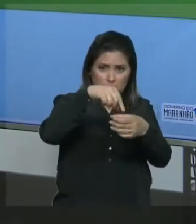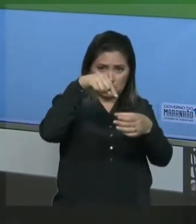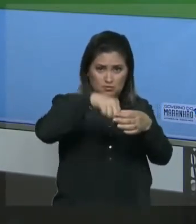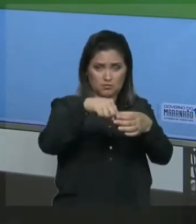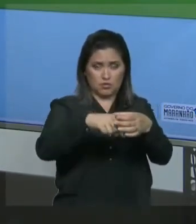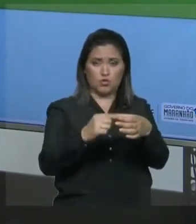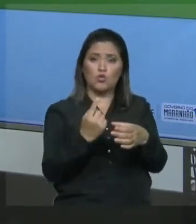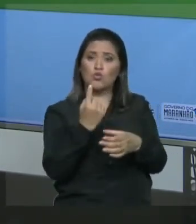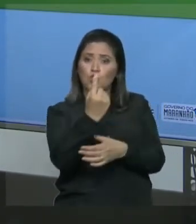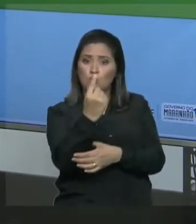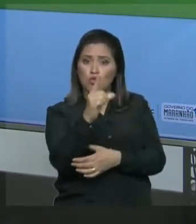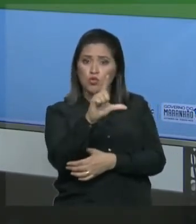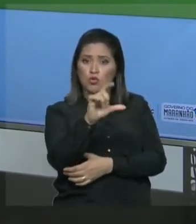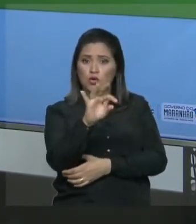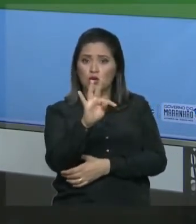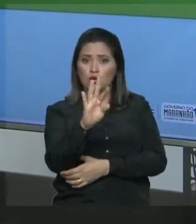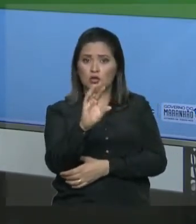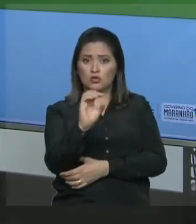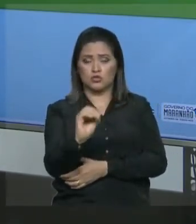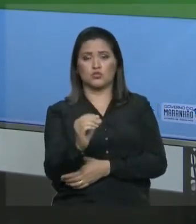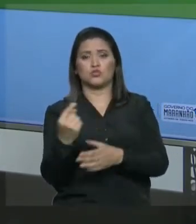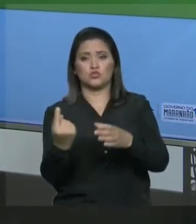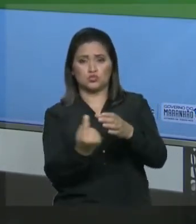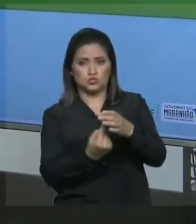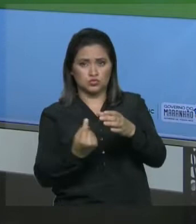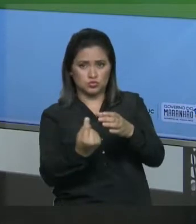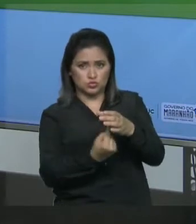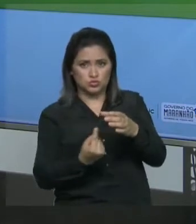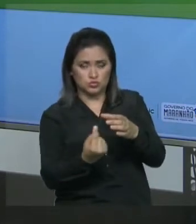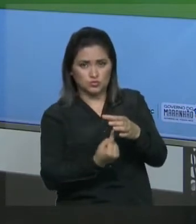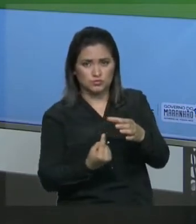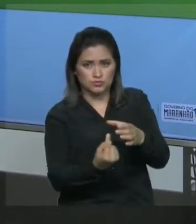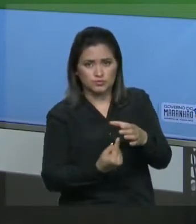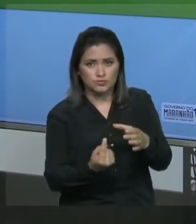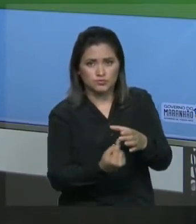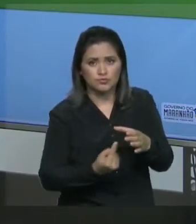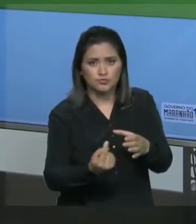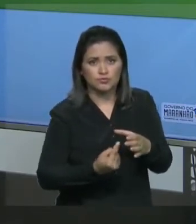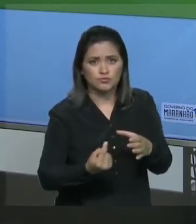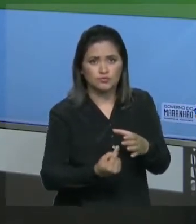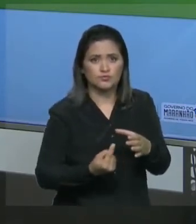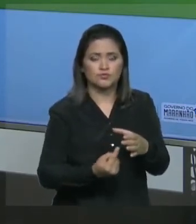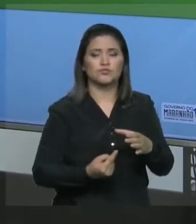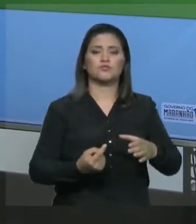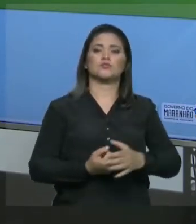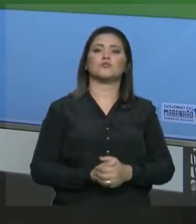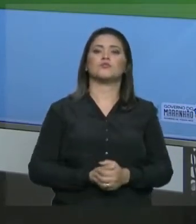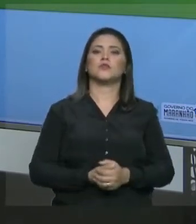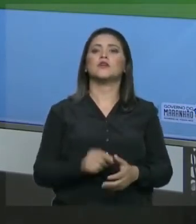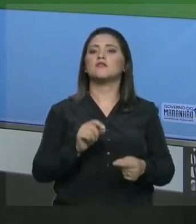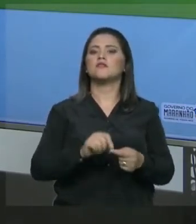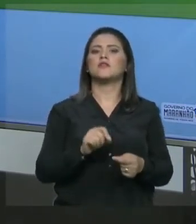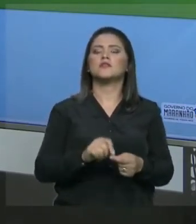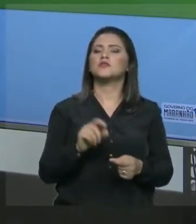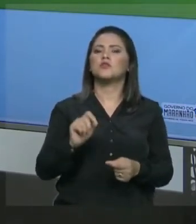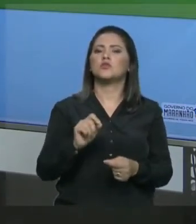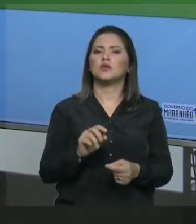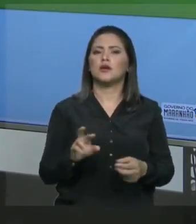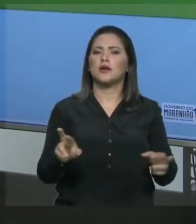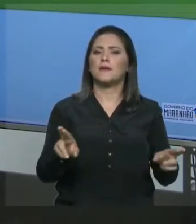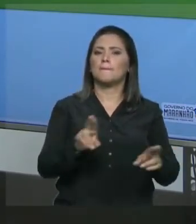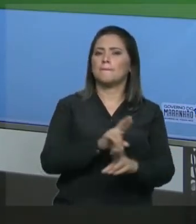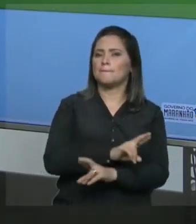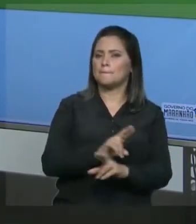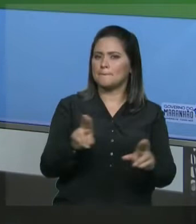utiliza para que você prepare o suco vai de forma indireta promover uma relação entre duas